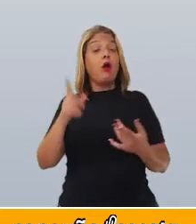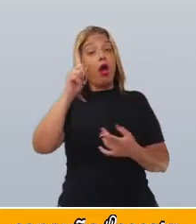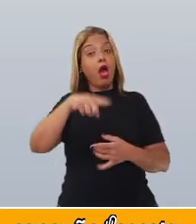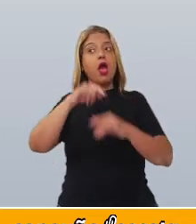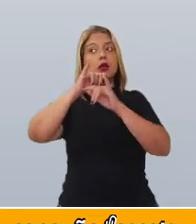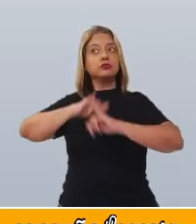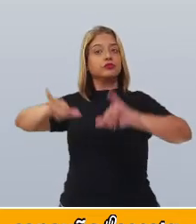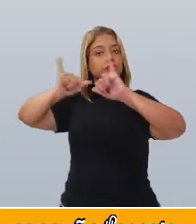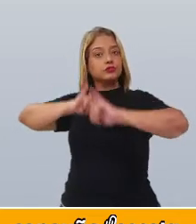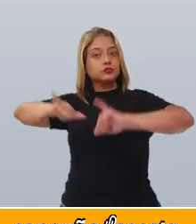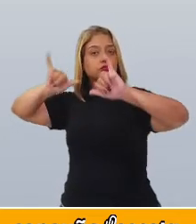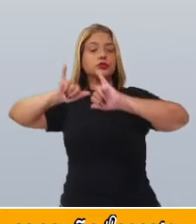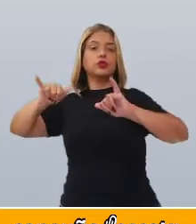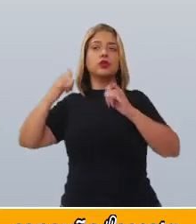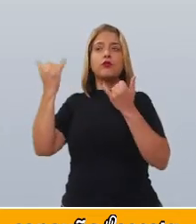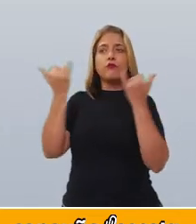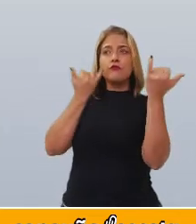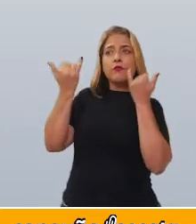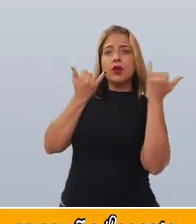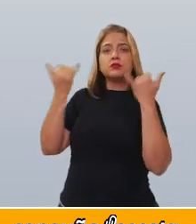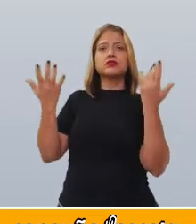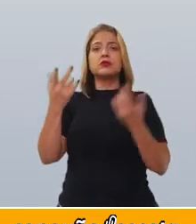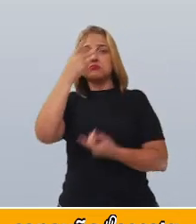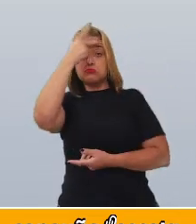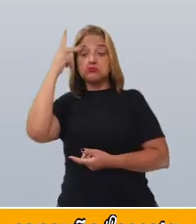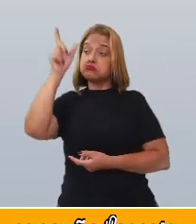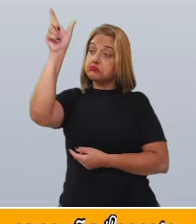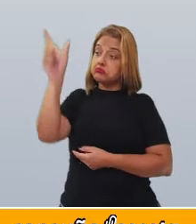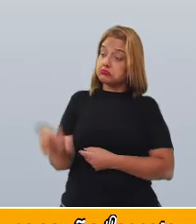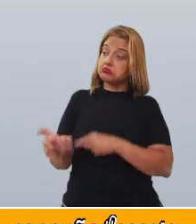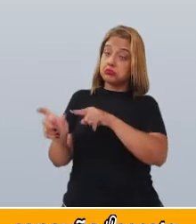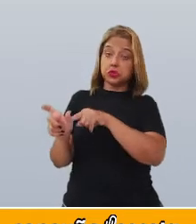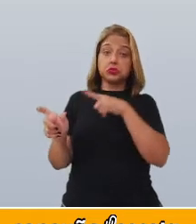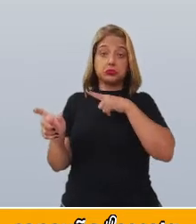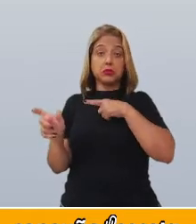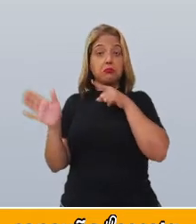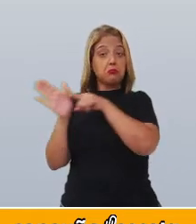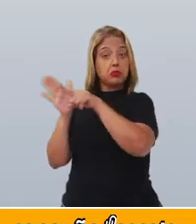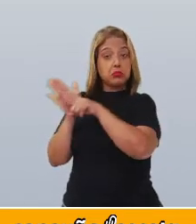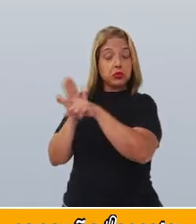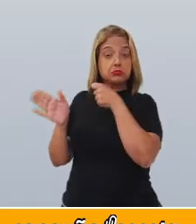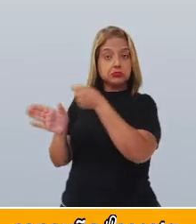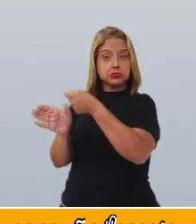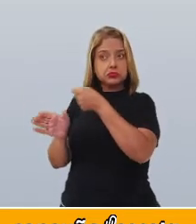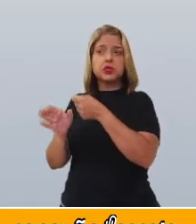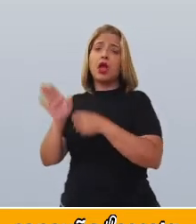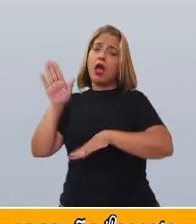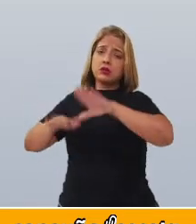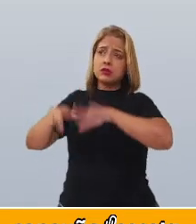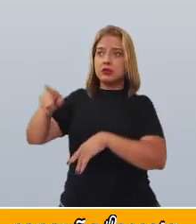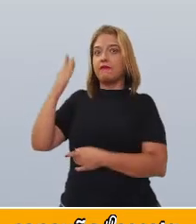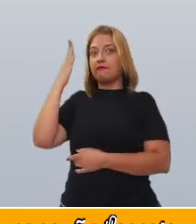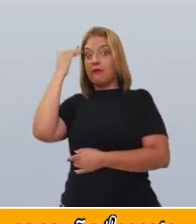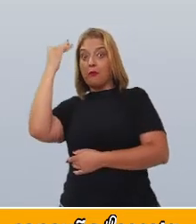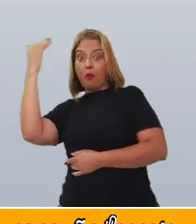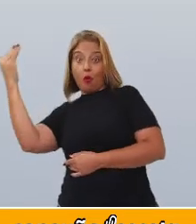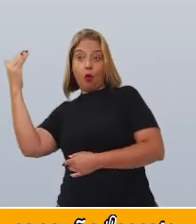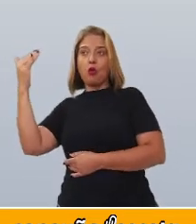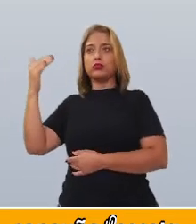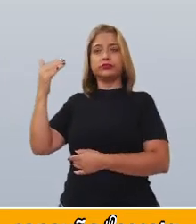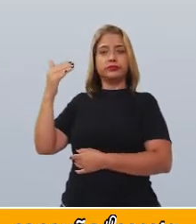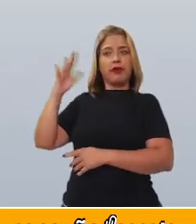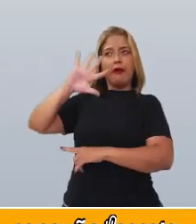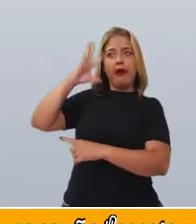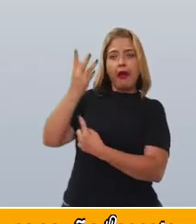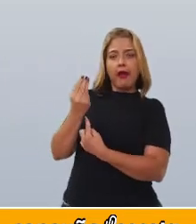informações a respeito do entrevistado, que quase sempre é uma pessoa famosa do meio artístico, cultural,